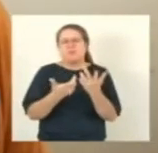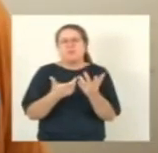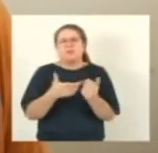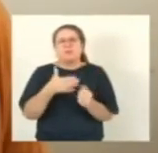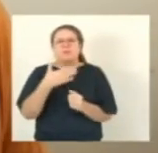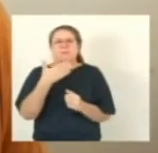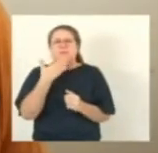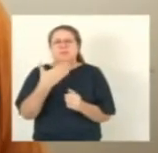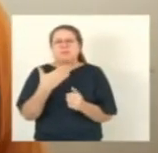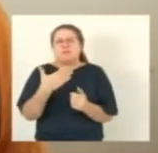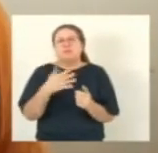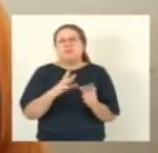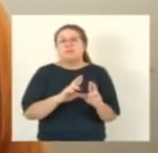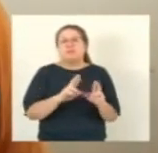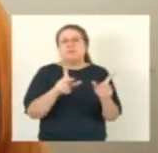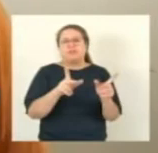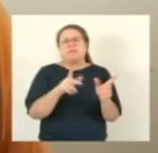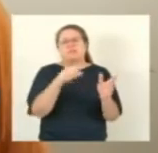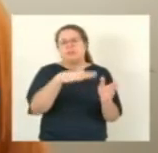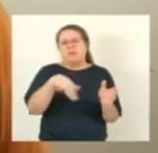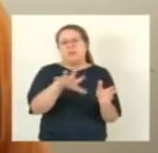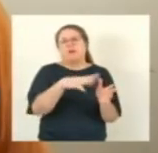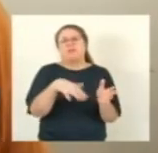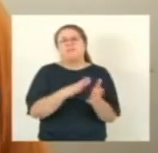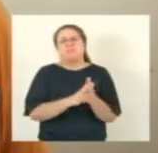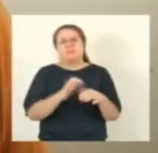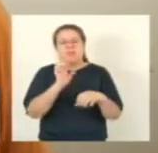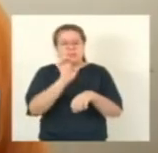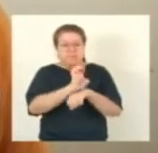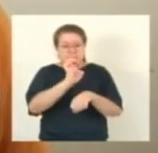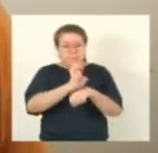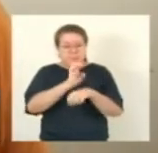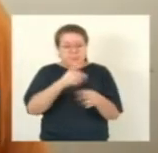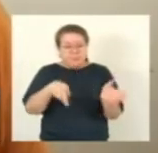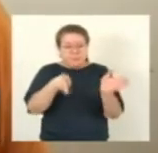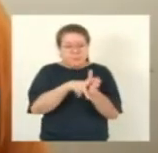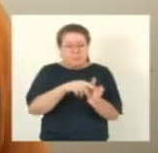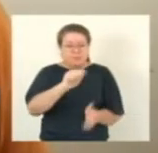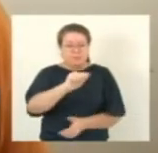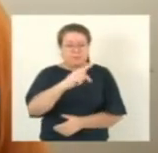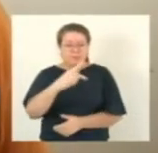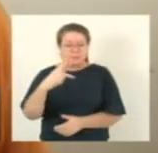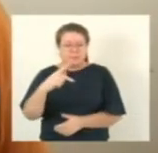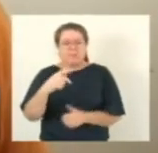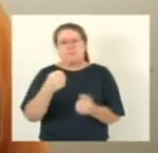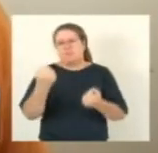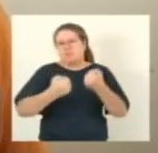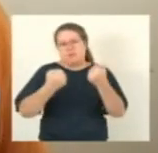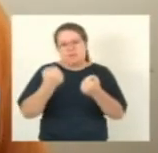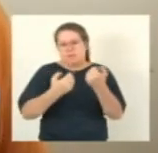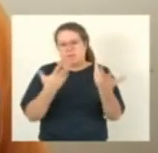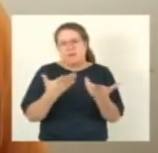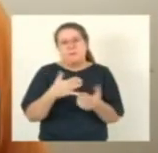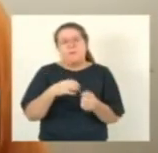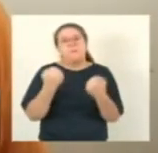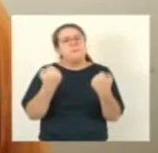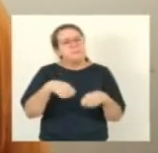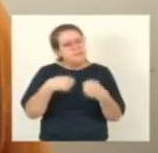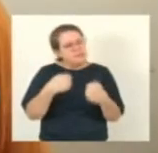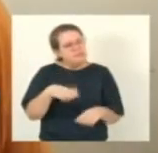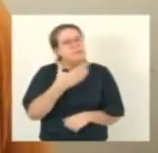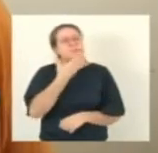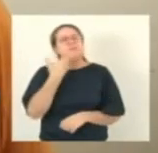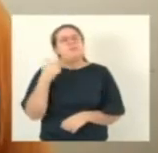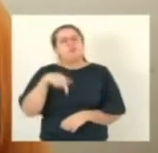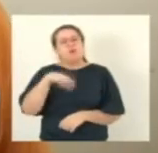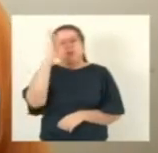e consumo as empresas desses aplicativos precisam melhorar esse serviço que é oferecido no Brasil